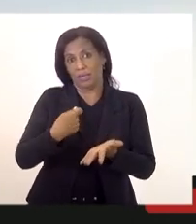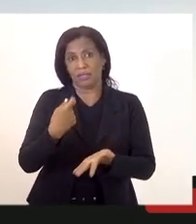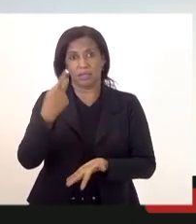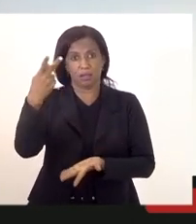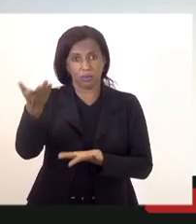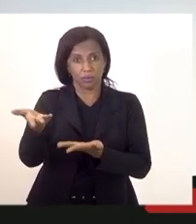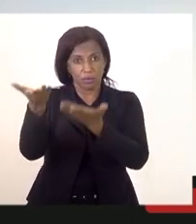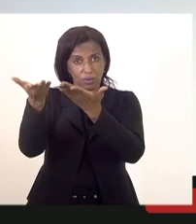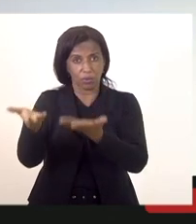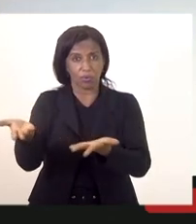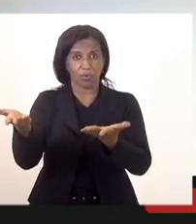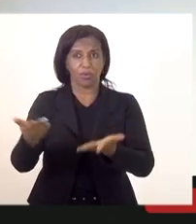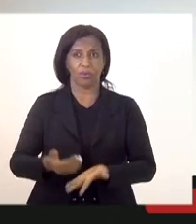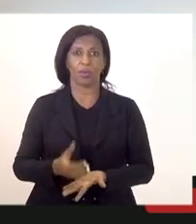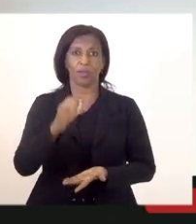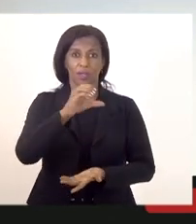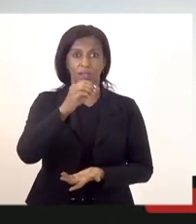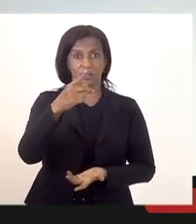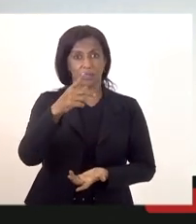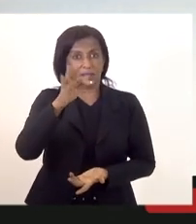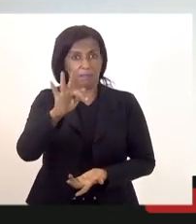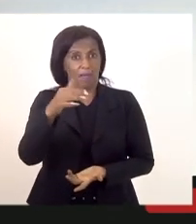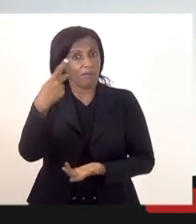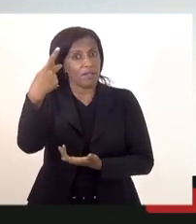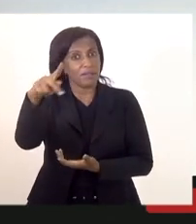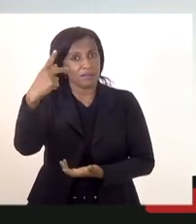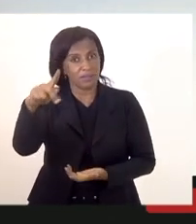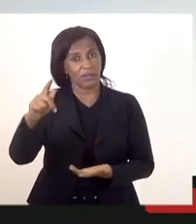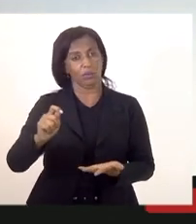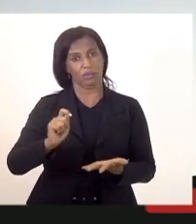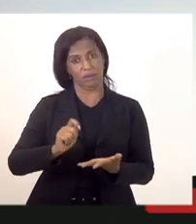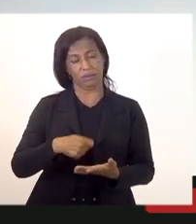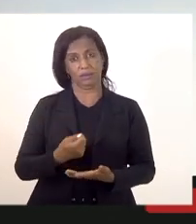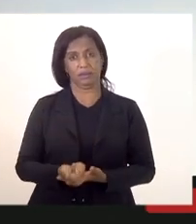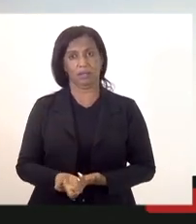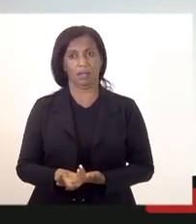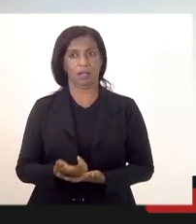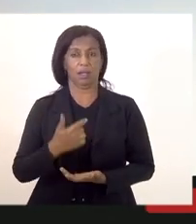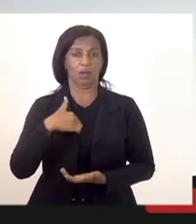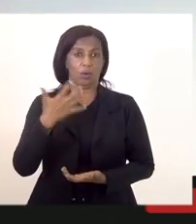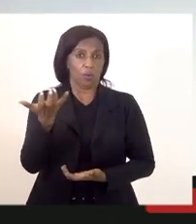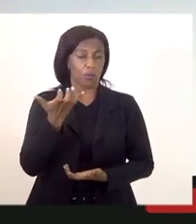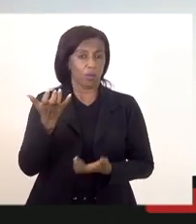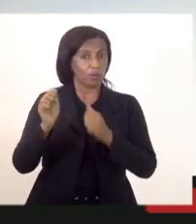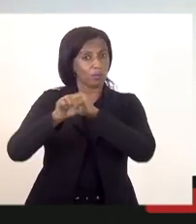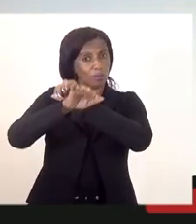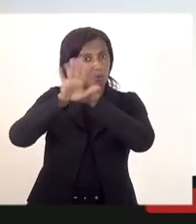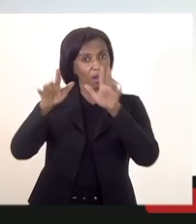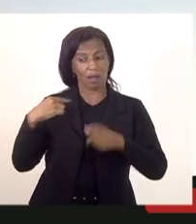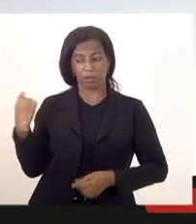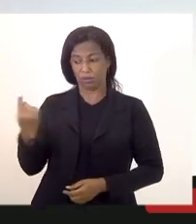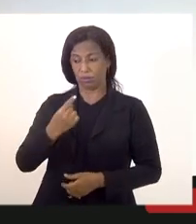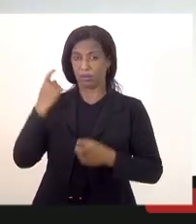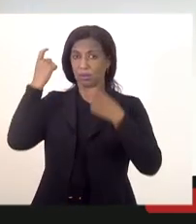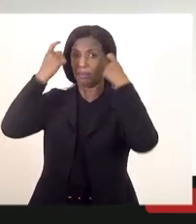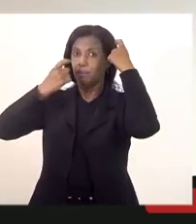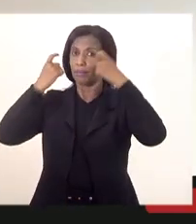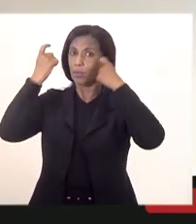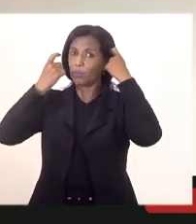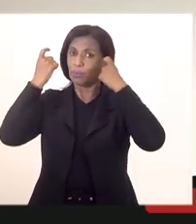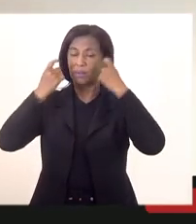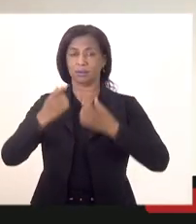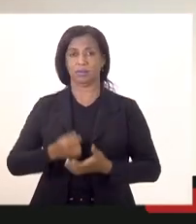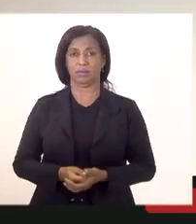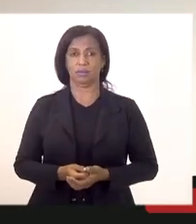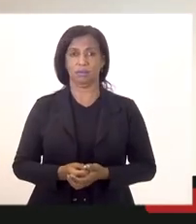a gente até brinca com o CPF do senhor que está em questão então o que eu quero deixar bem claro é a nossa preocupação em relação a isso também